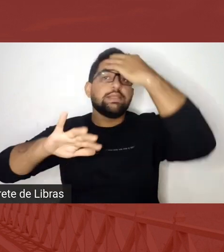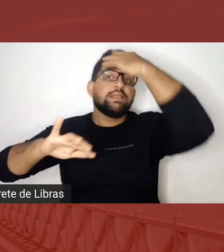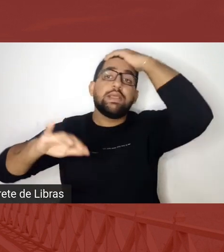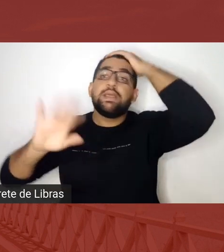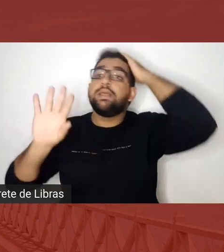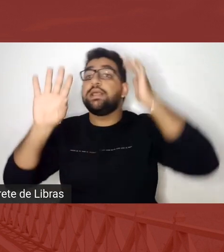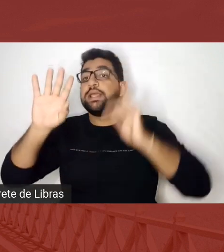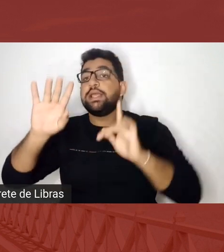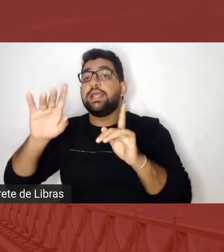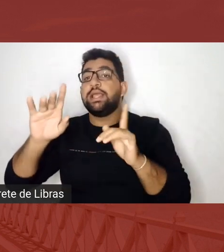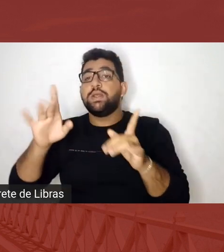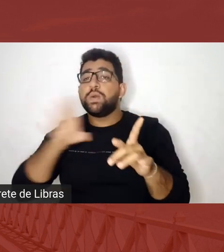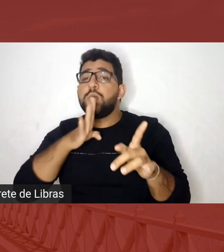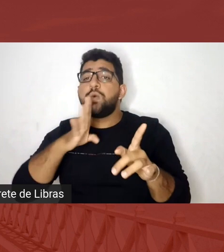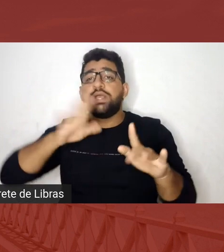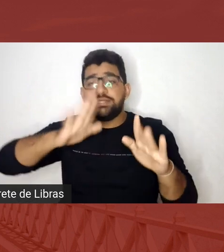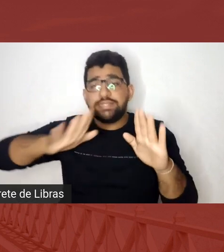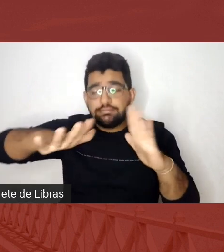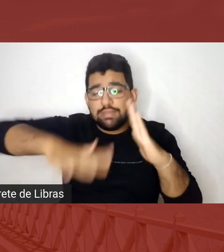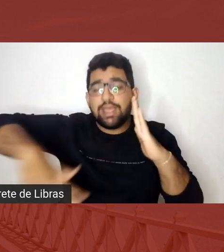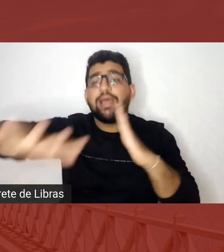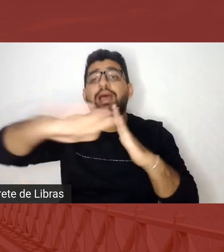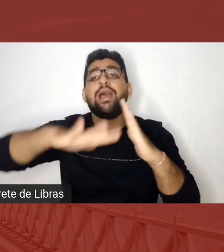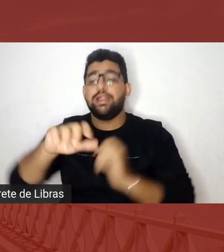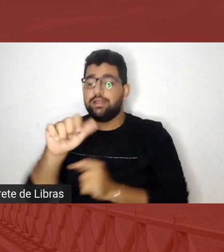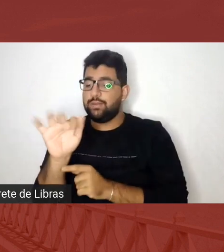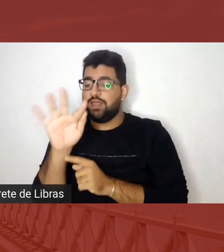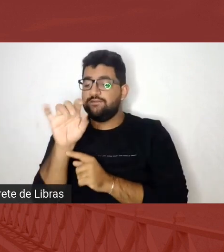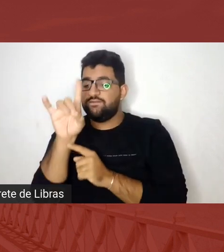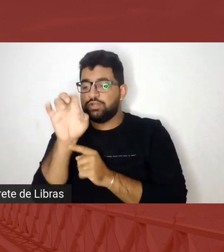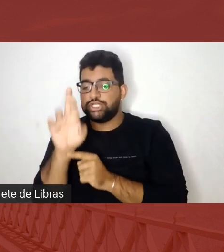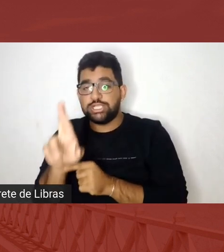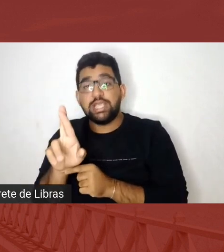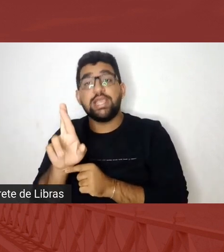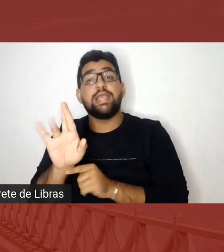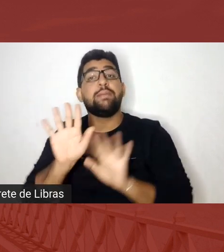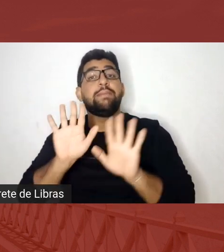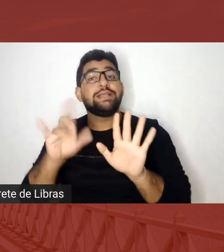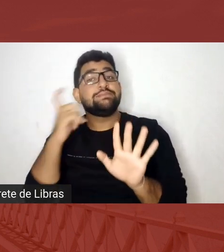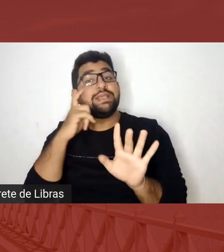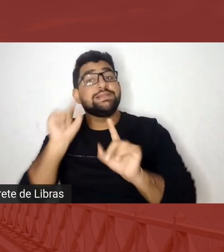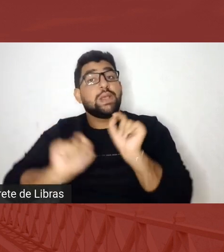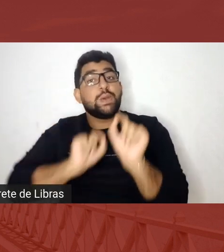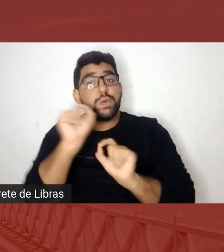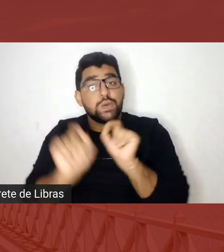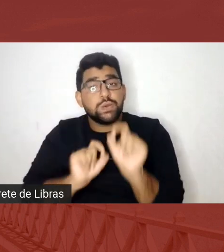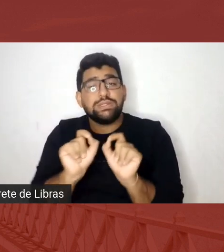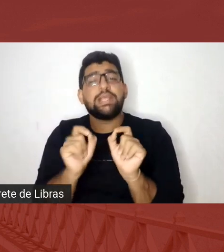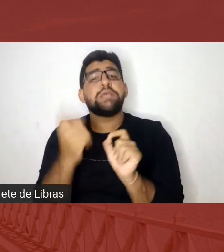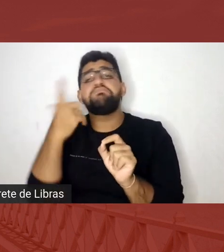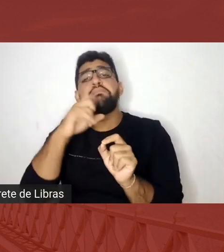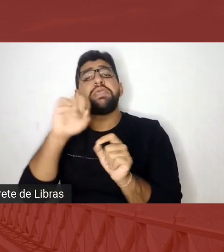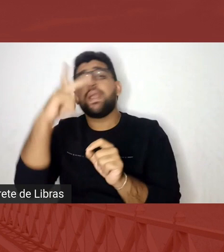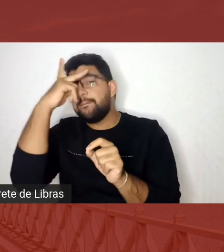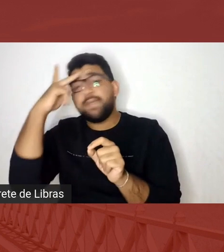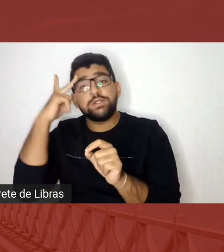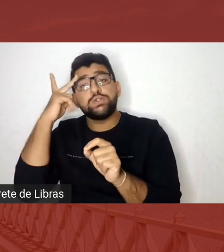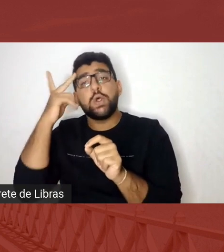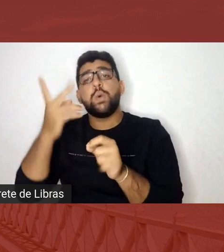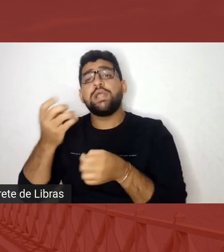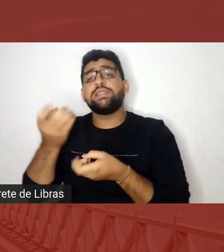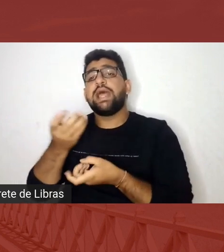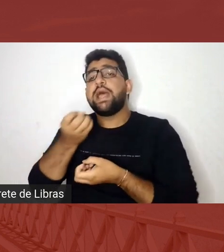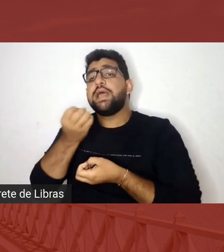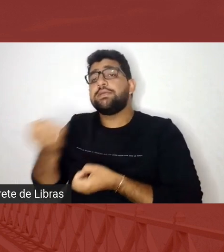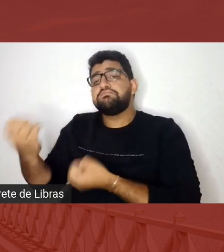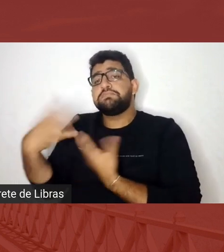dos terreiros, estão dentro dos afoxés, então, eu pensar muito nessa, essa violação, quem é que tá, quem é que tá contando pra nós o que que